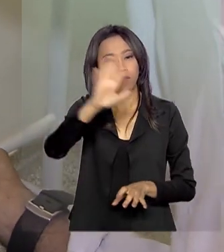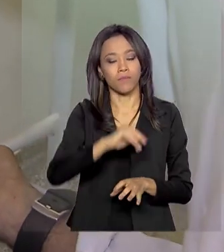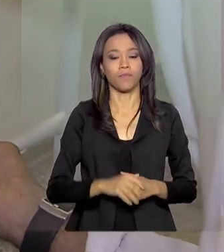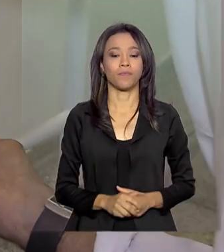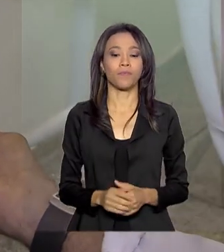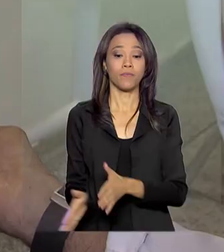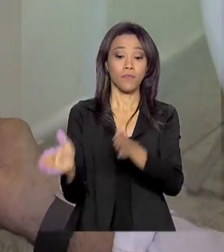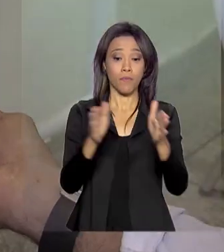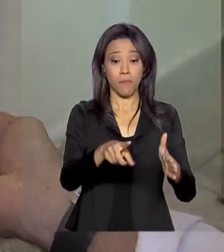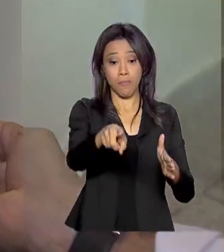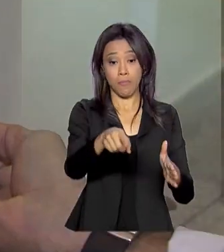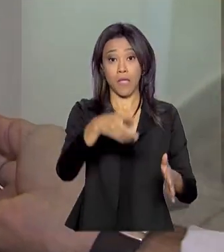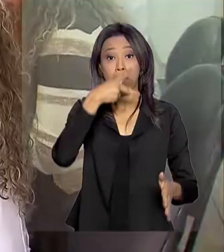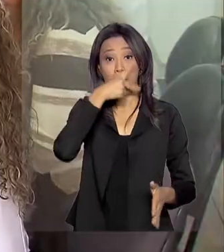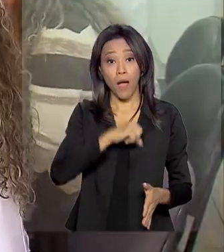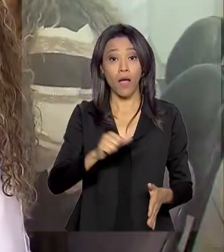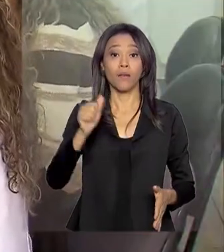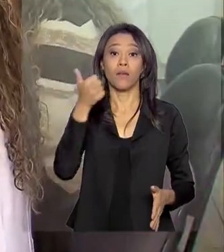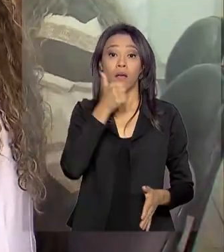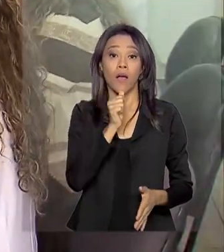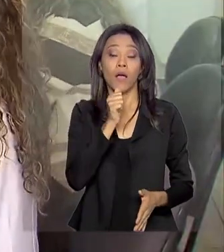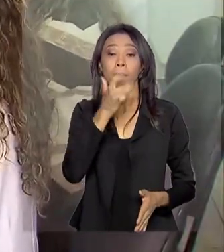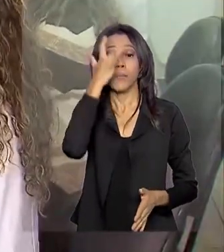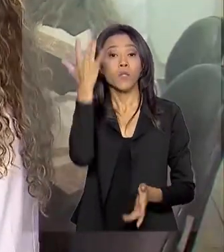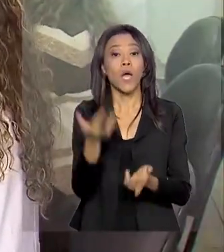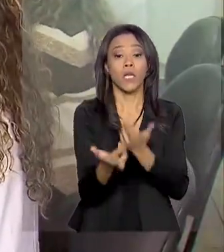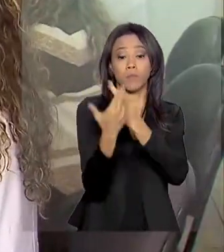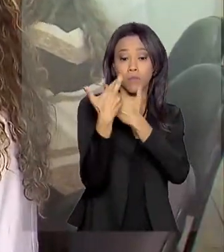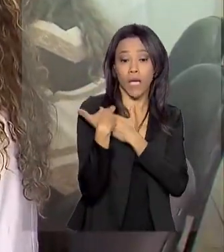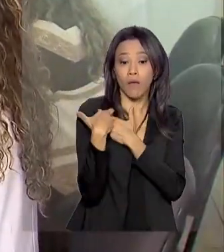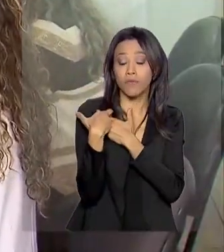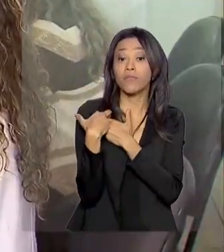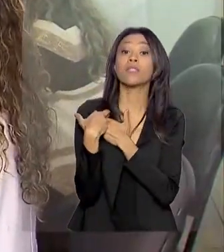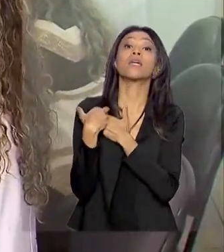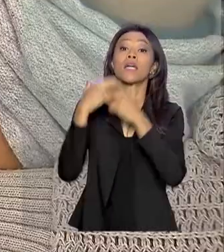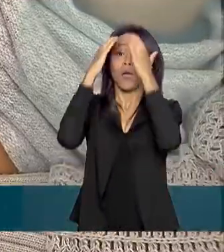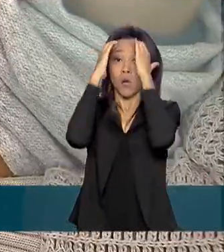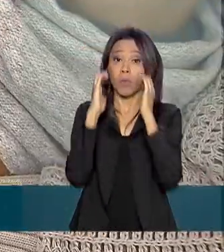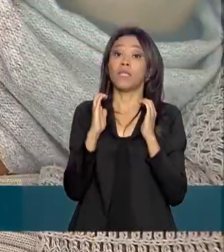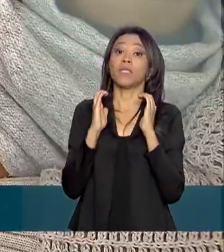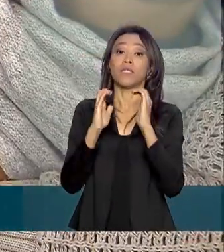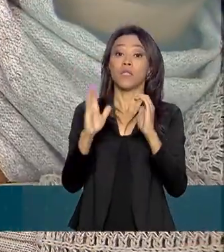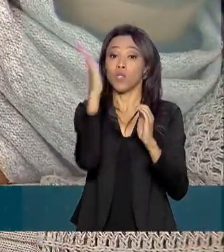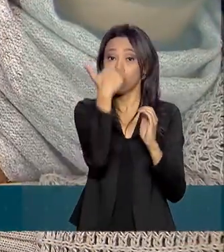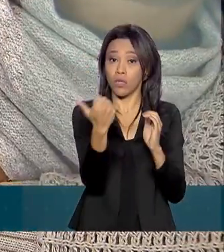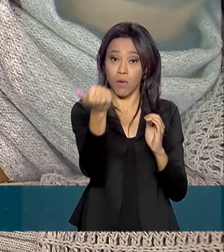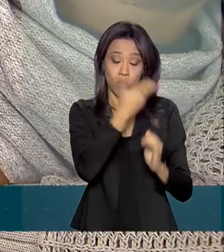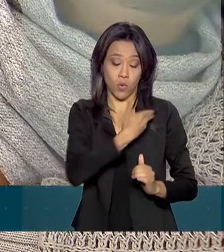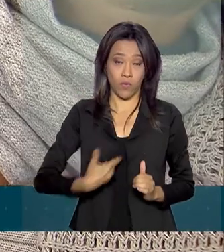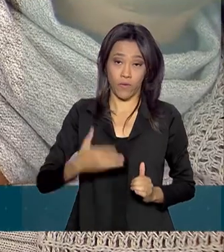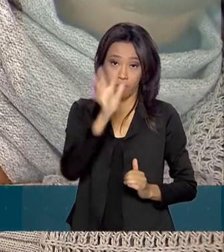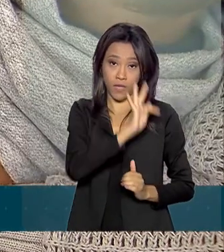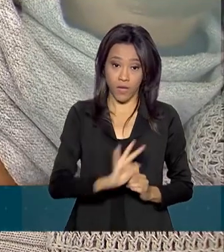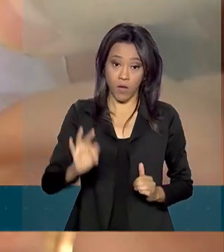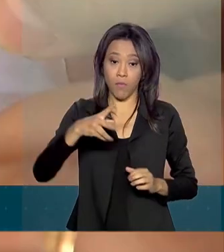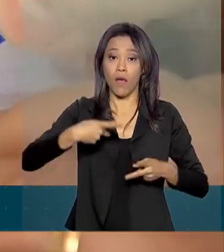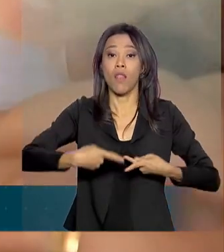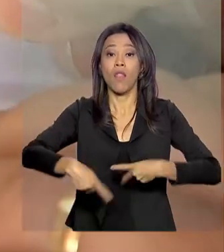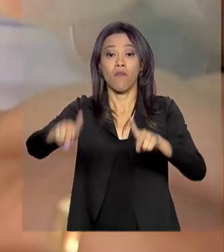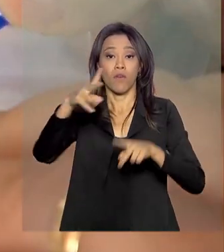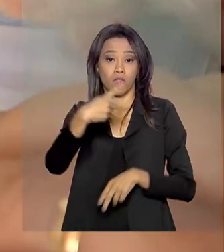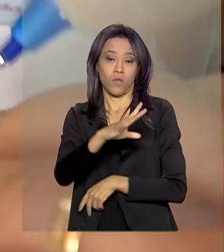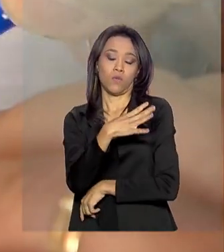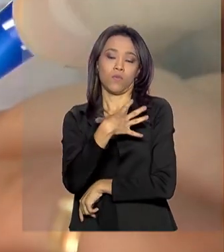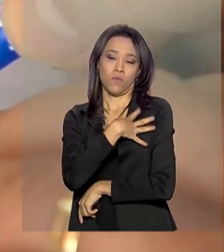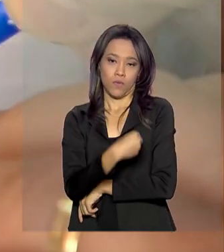Pais e responsáveis atenderam à convocação do governo federal e foram vacinar os filhos. Assim, o